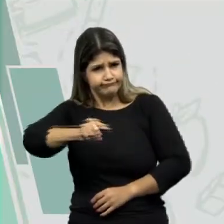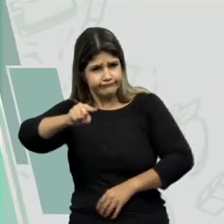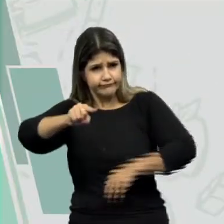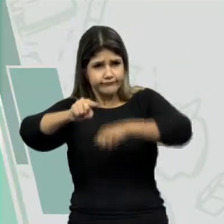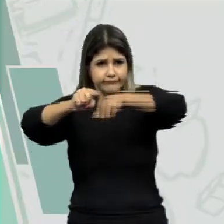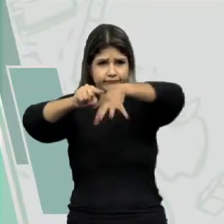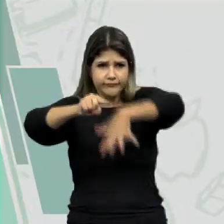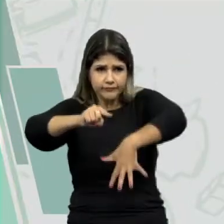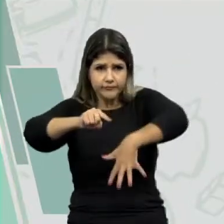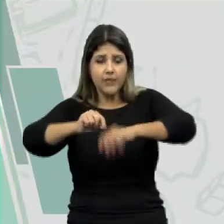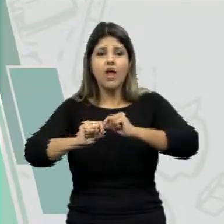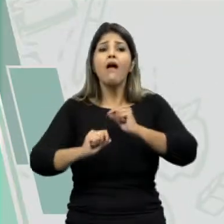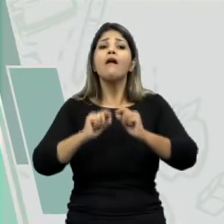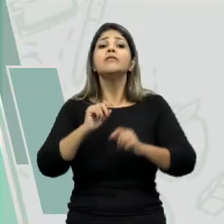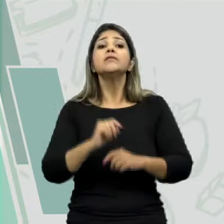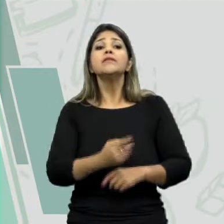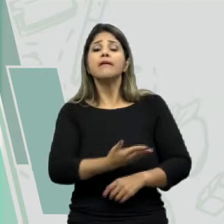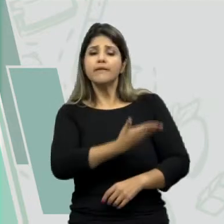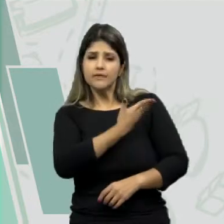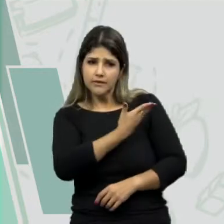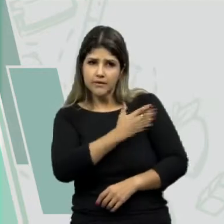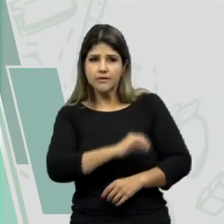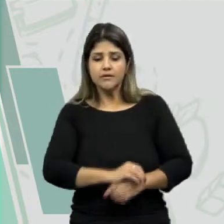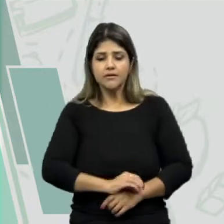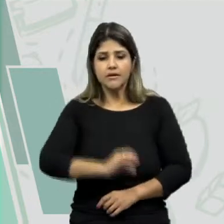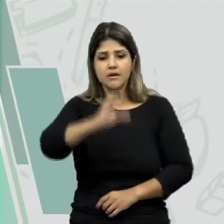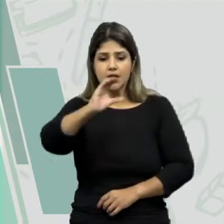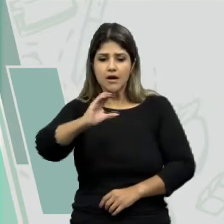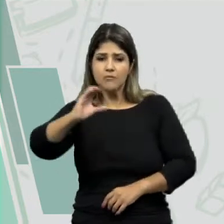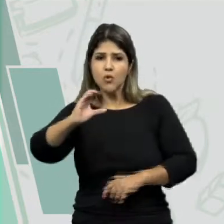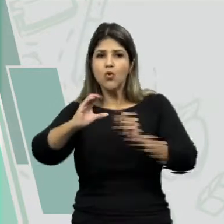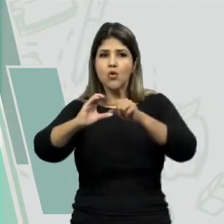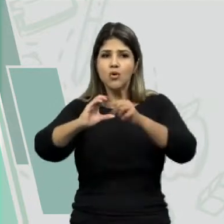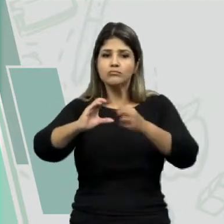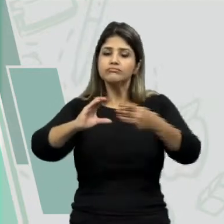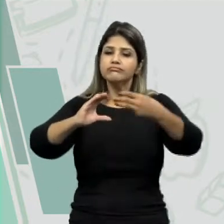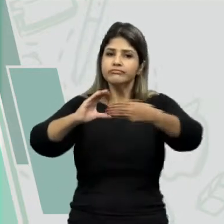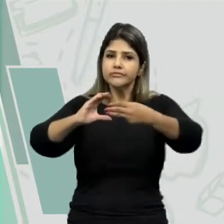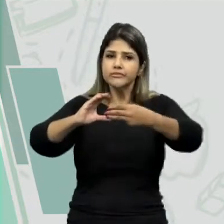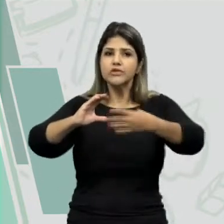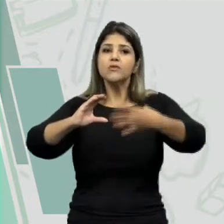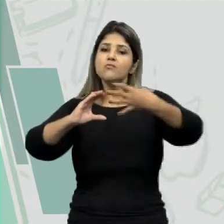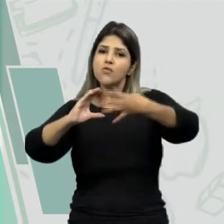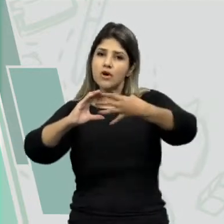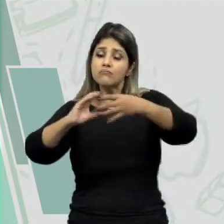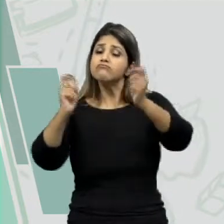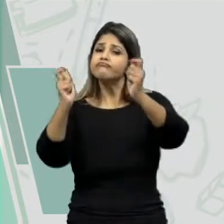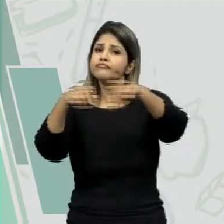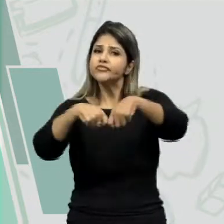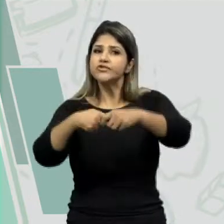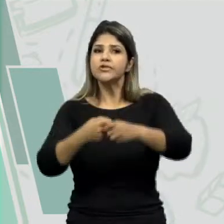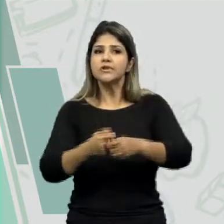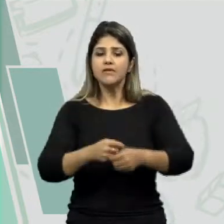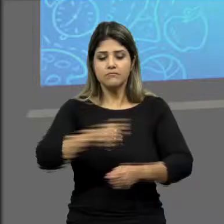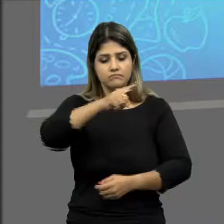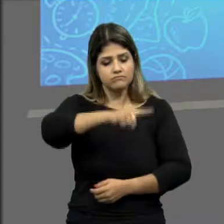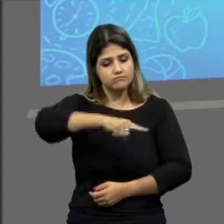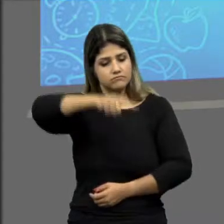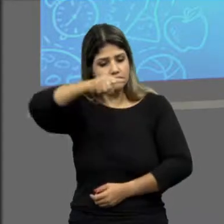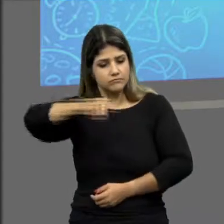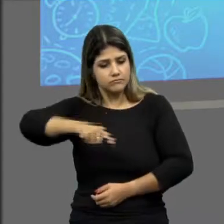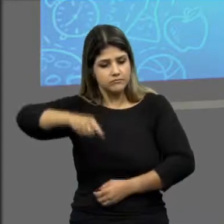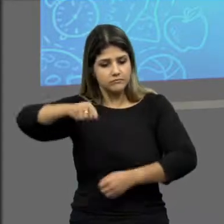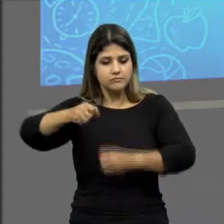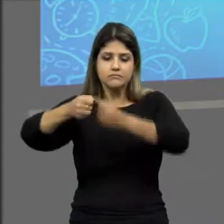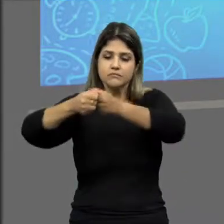desmembramentos na cadeia? Isso, pessoal. São carbonos terciários e quaternários que estão promovendo esse desmembramento. São as